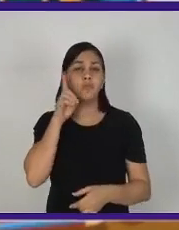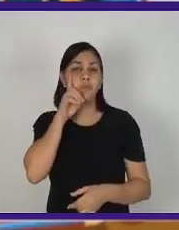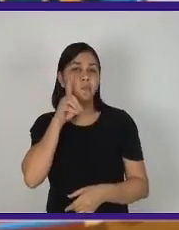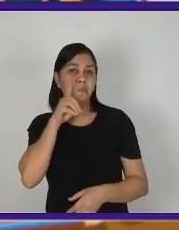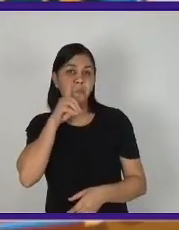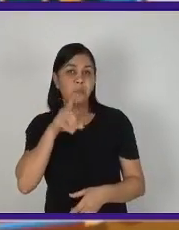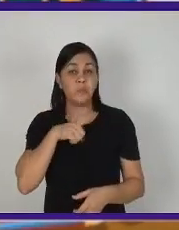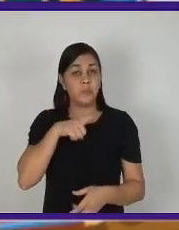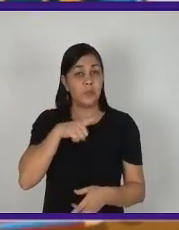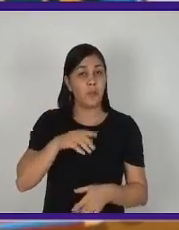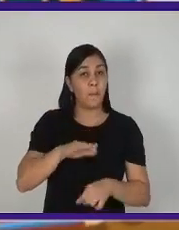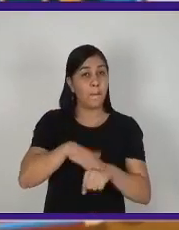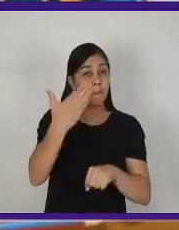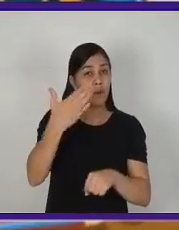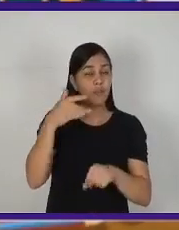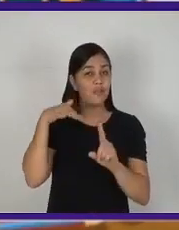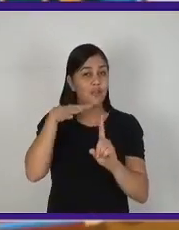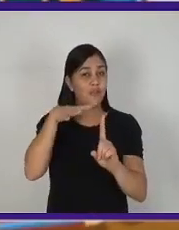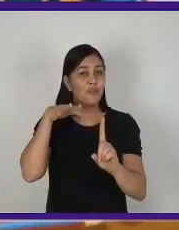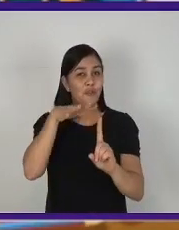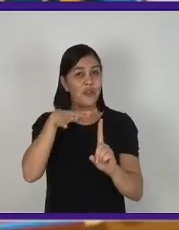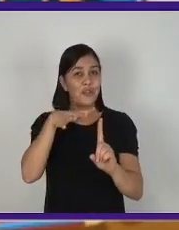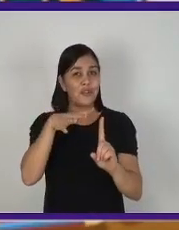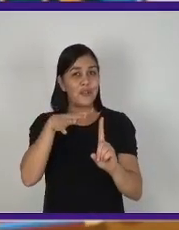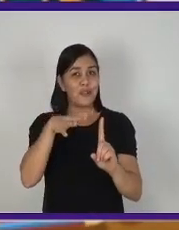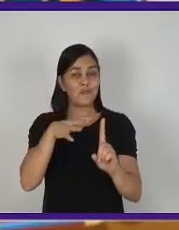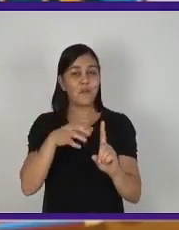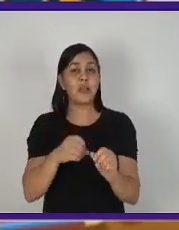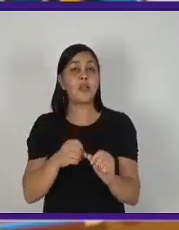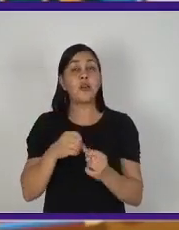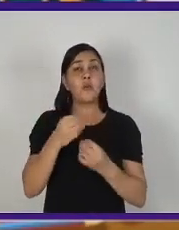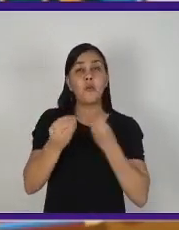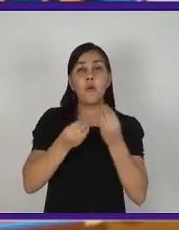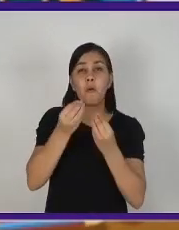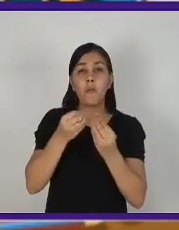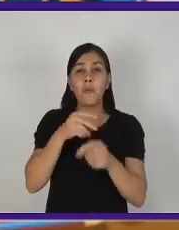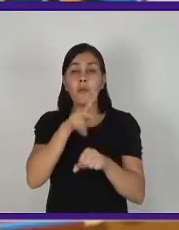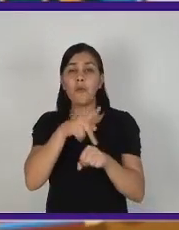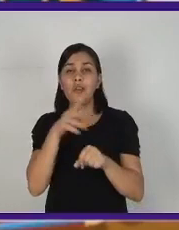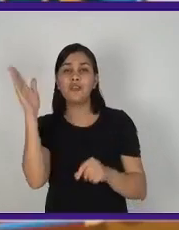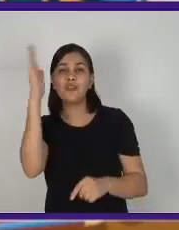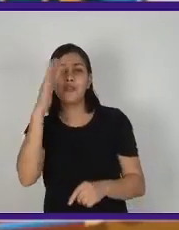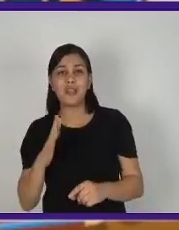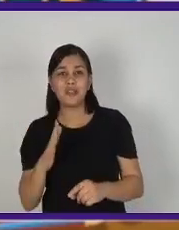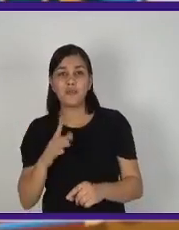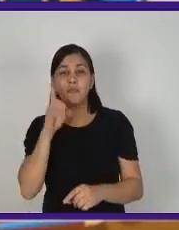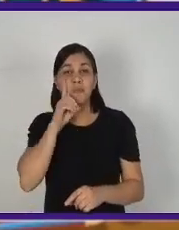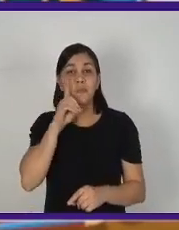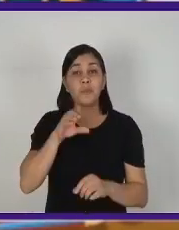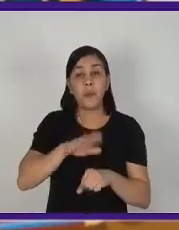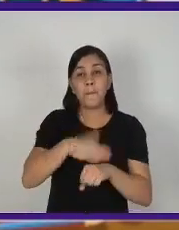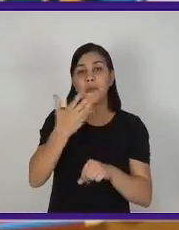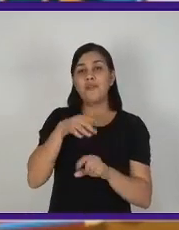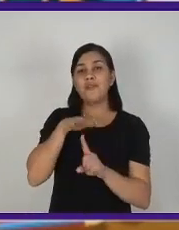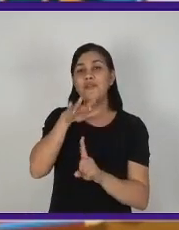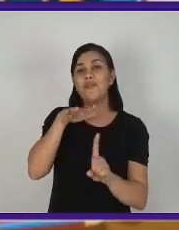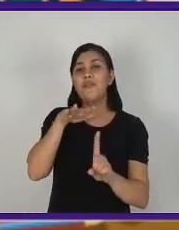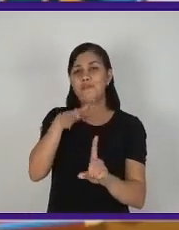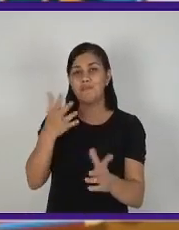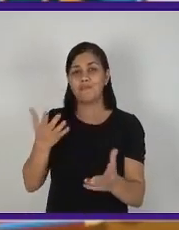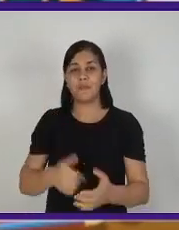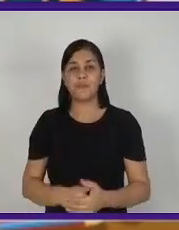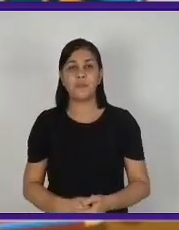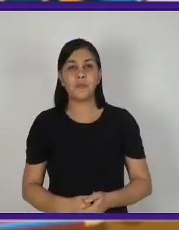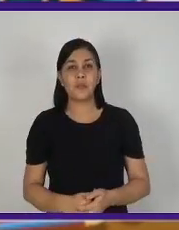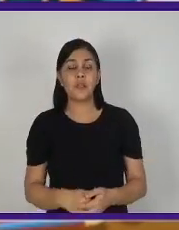ele vai ter mais influência sobre um país, por exemplo, como o Brasil. Então, isso seria